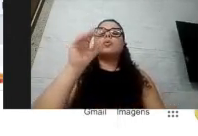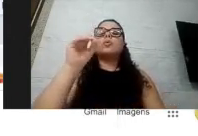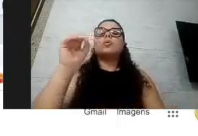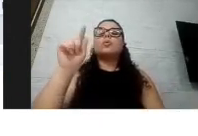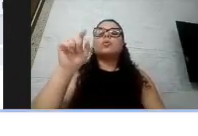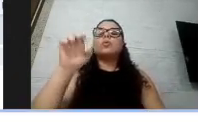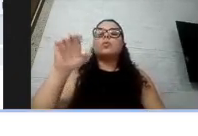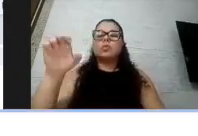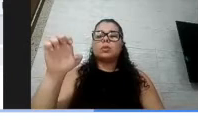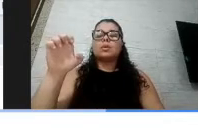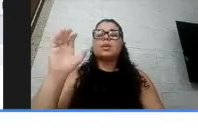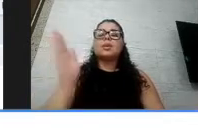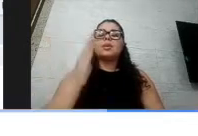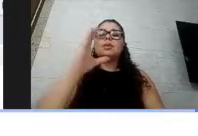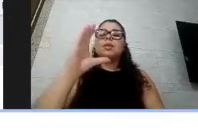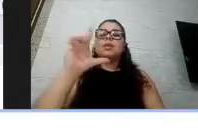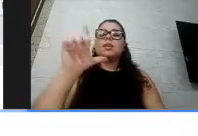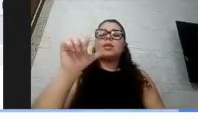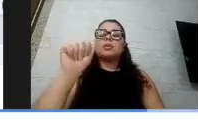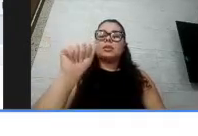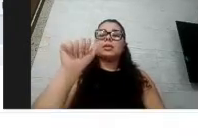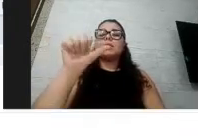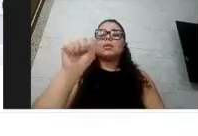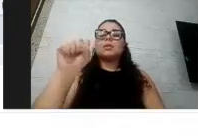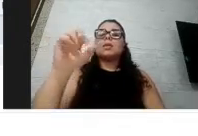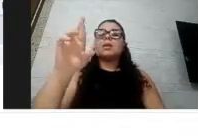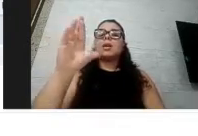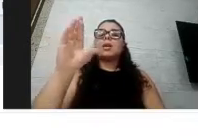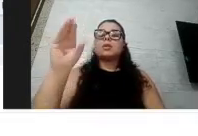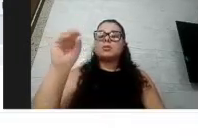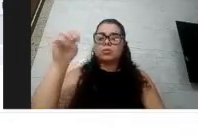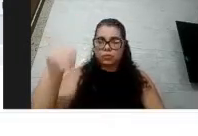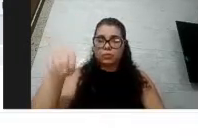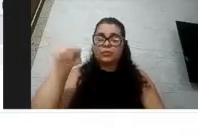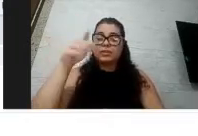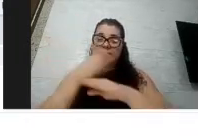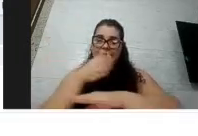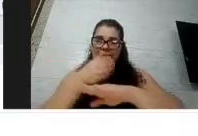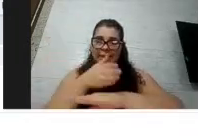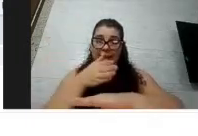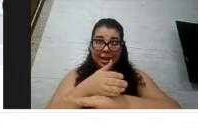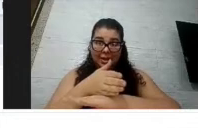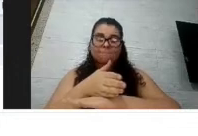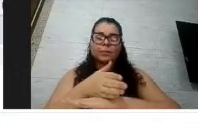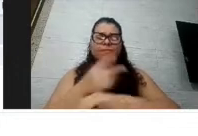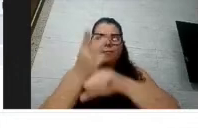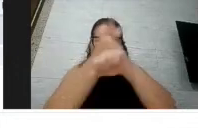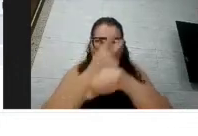aqui no endereço do classroom.google.com. Vai achar a nossa turma aqui.